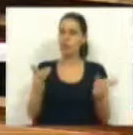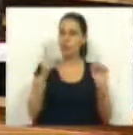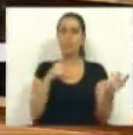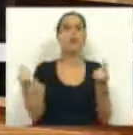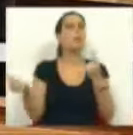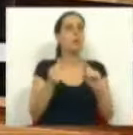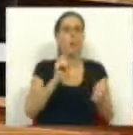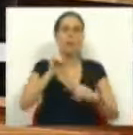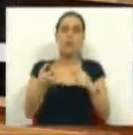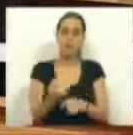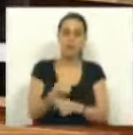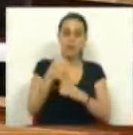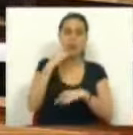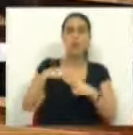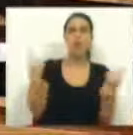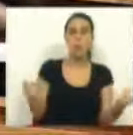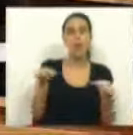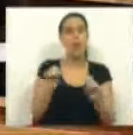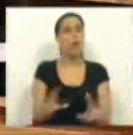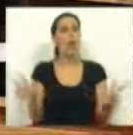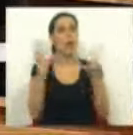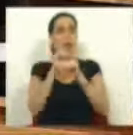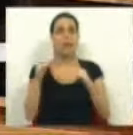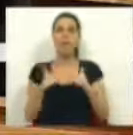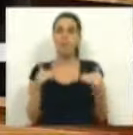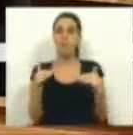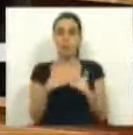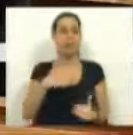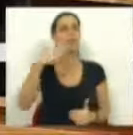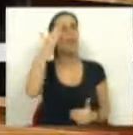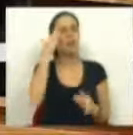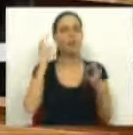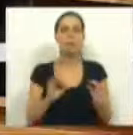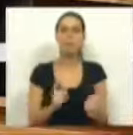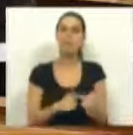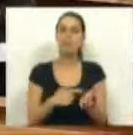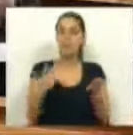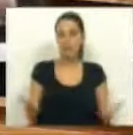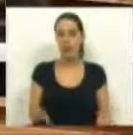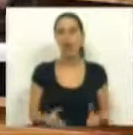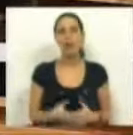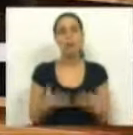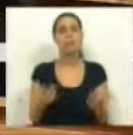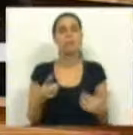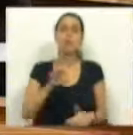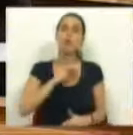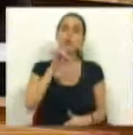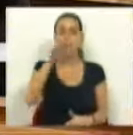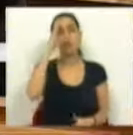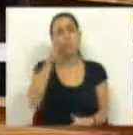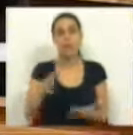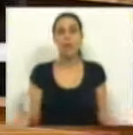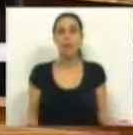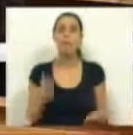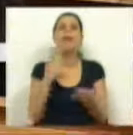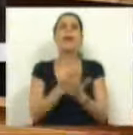como sabe nós estamos sempre disponíveis para discutir o que é que é um serviço público, sobretudo nesta nova fase, e achamos de facto necessário.